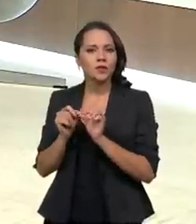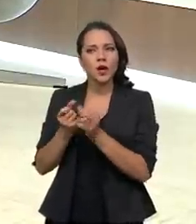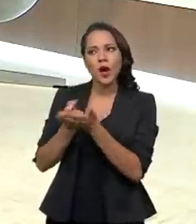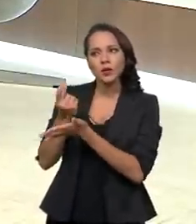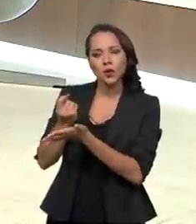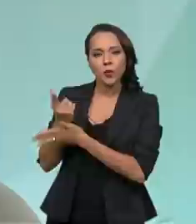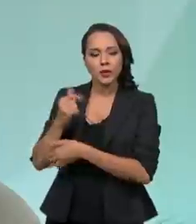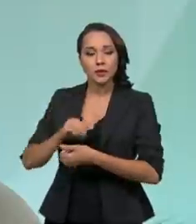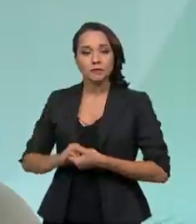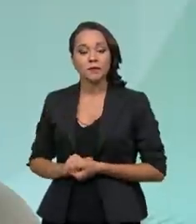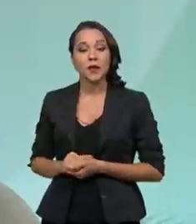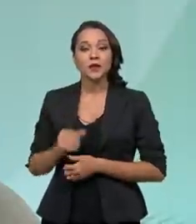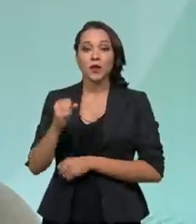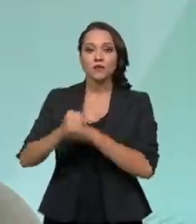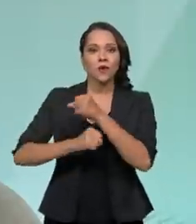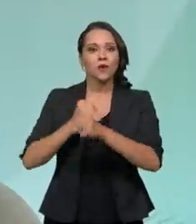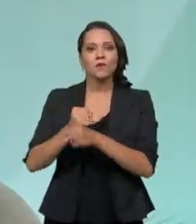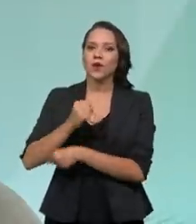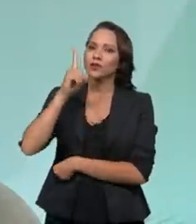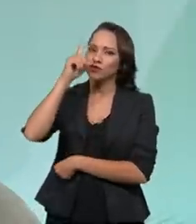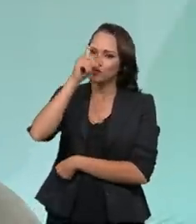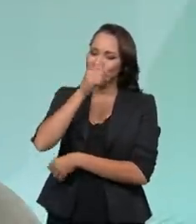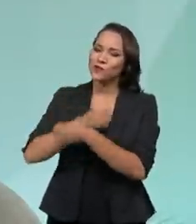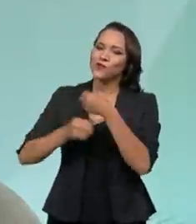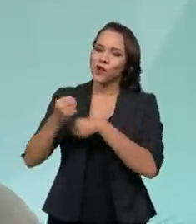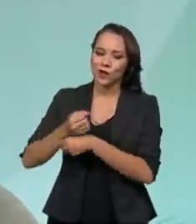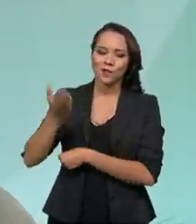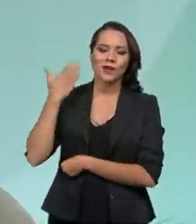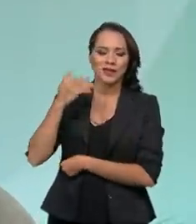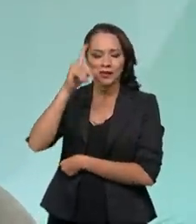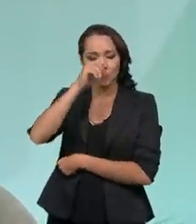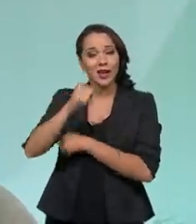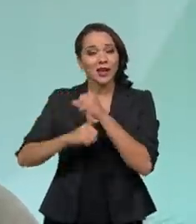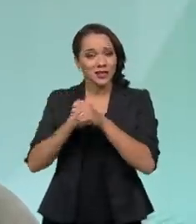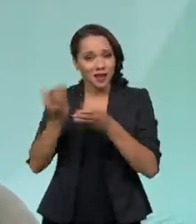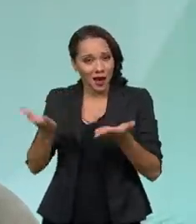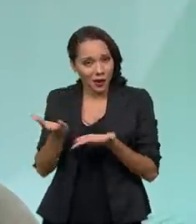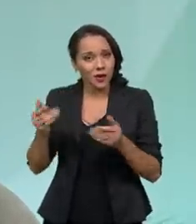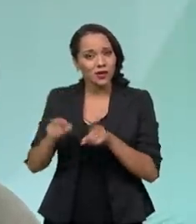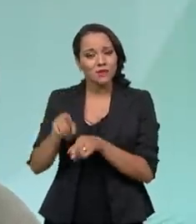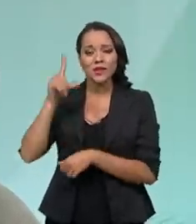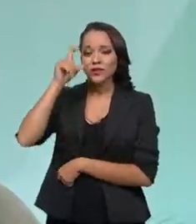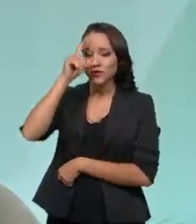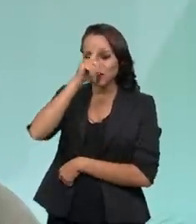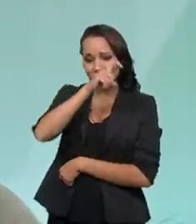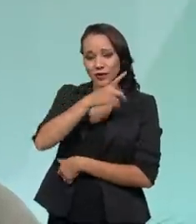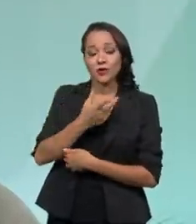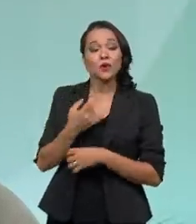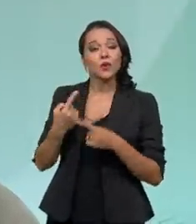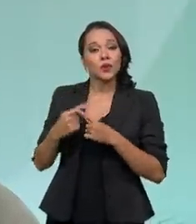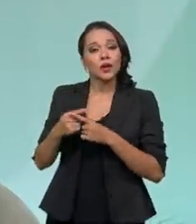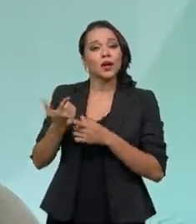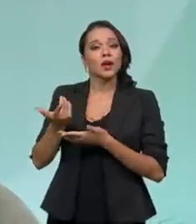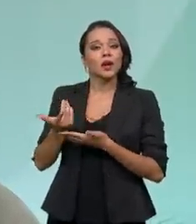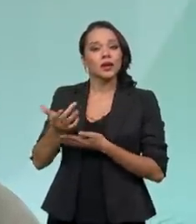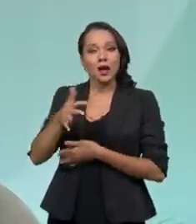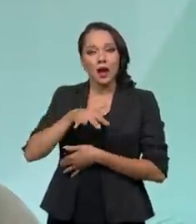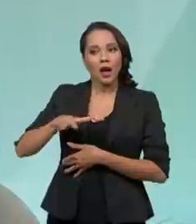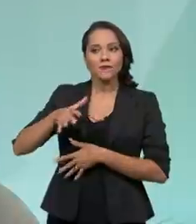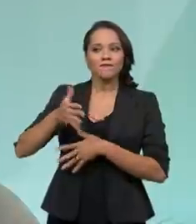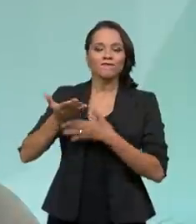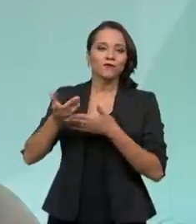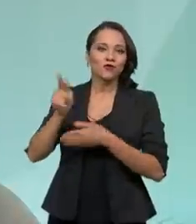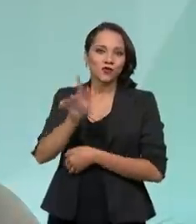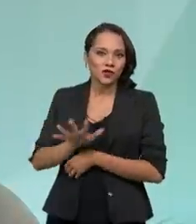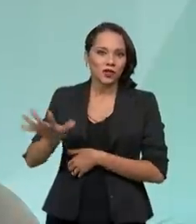aquisições. Foi um ano muito difícil o ano passado e não diferente neste ano, porque funcionando o mercado de uma maneira